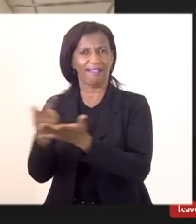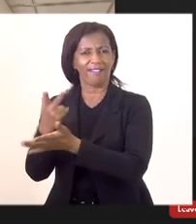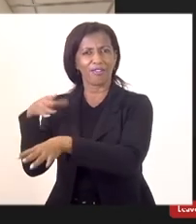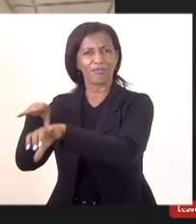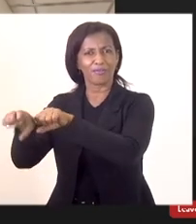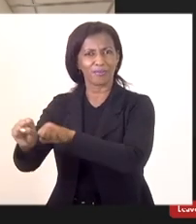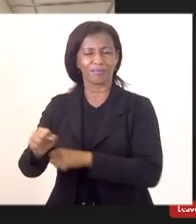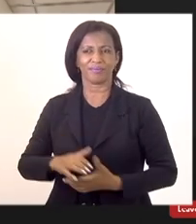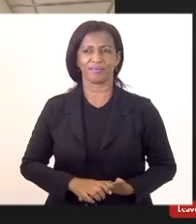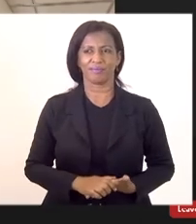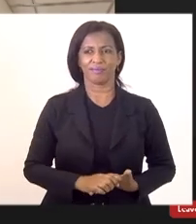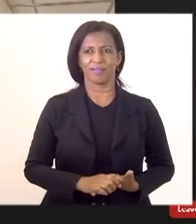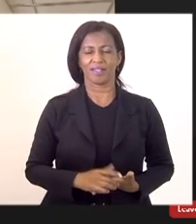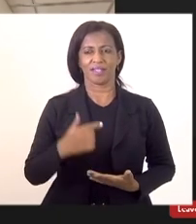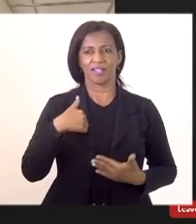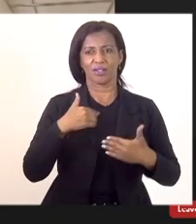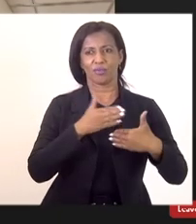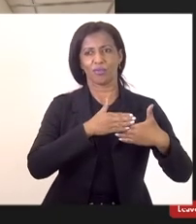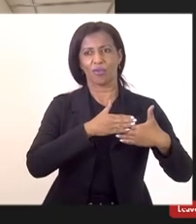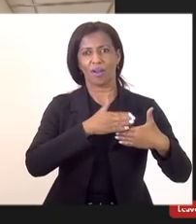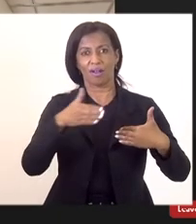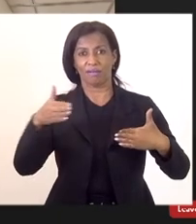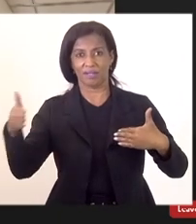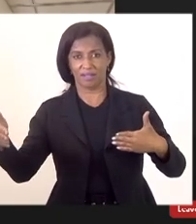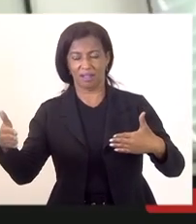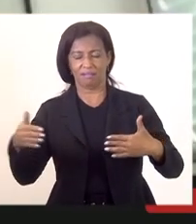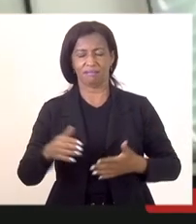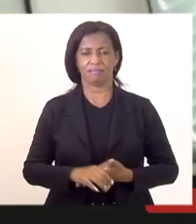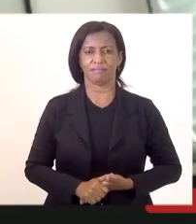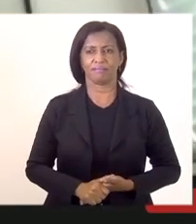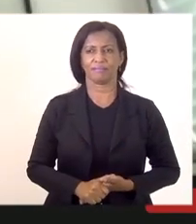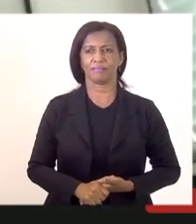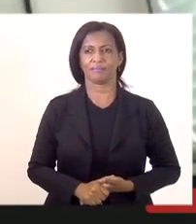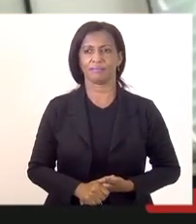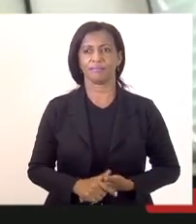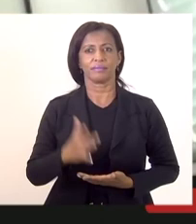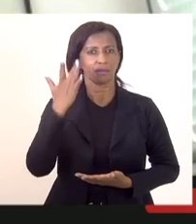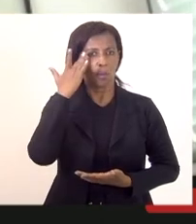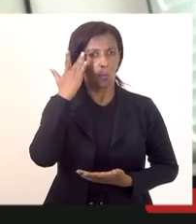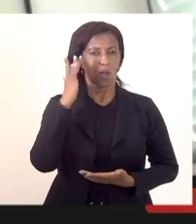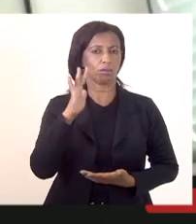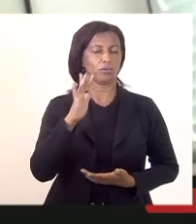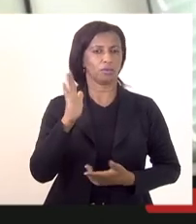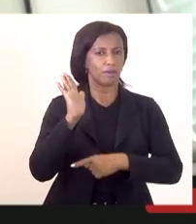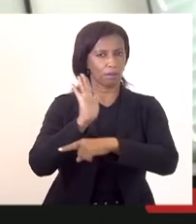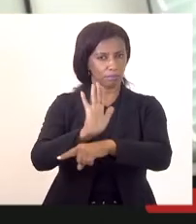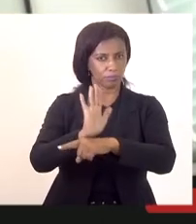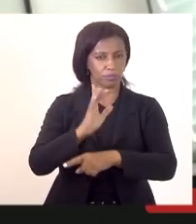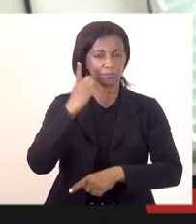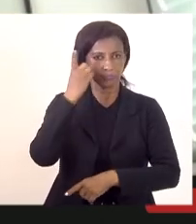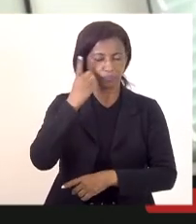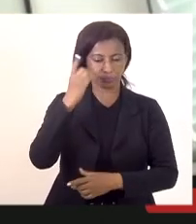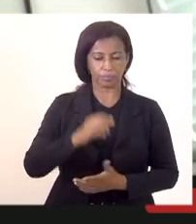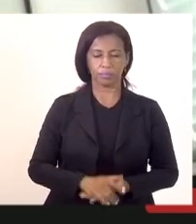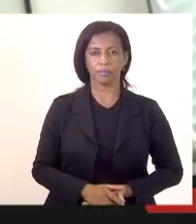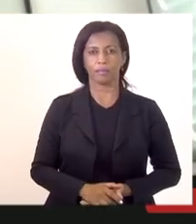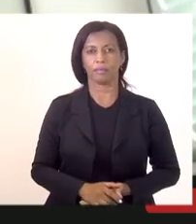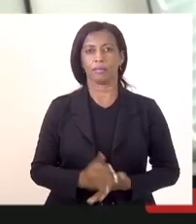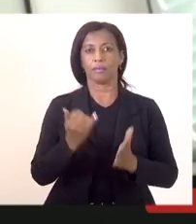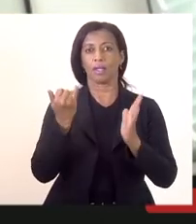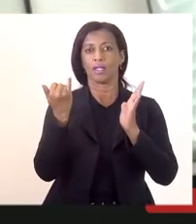Eu vou avançar aqui para mais dois pontos só, que eu acho que vai contemplar muito a fala dos deputados. O edital dos